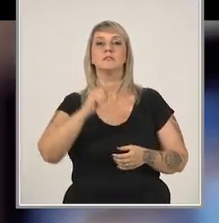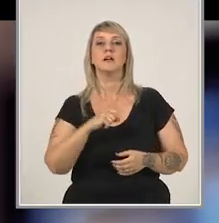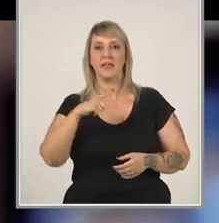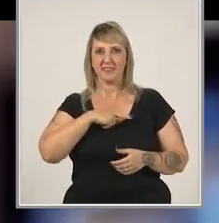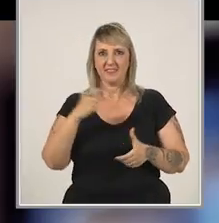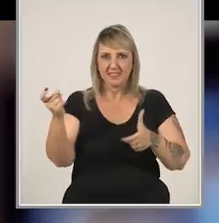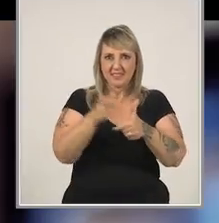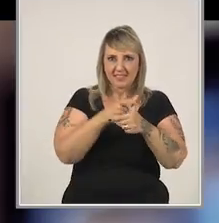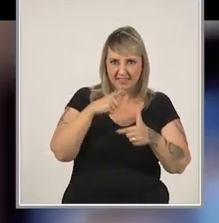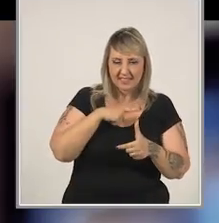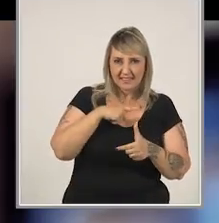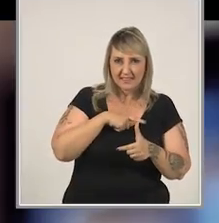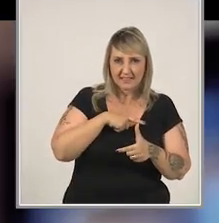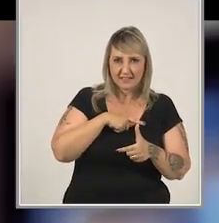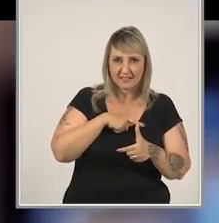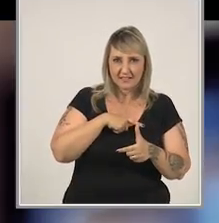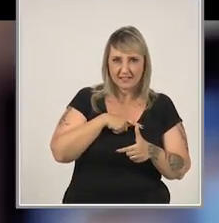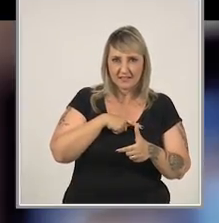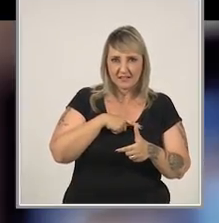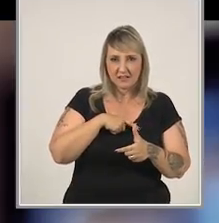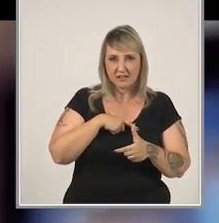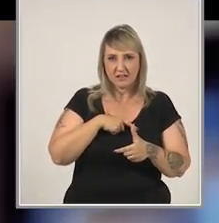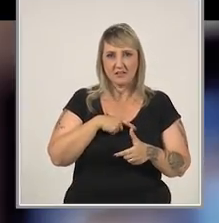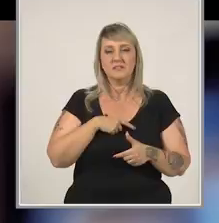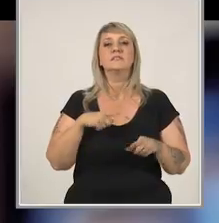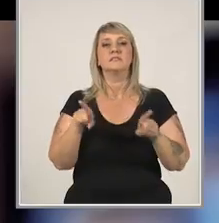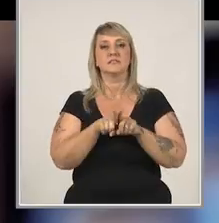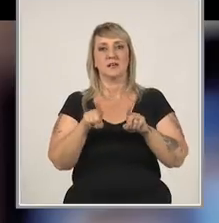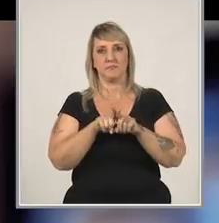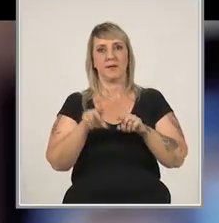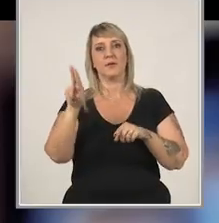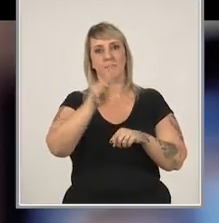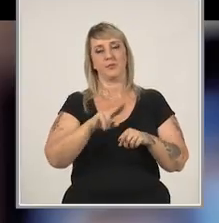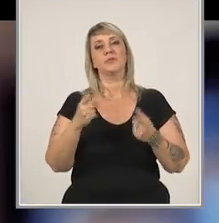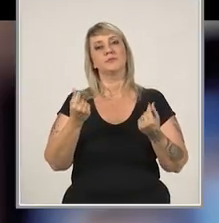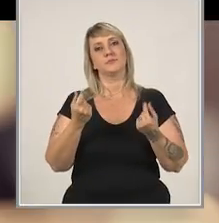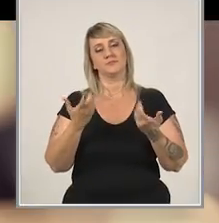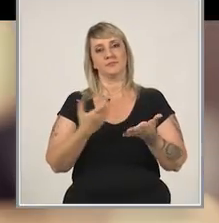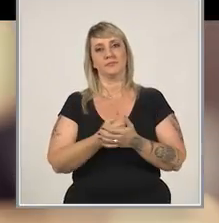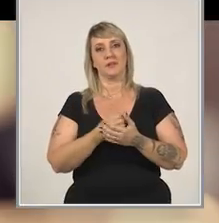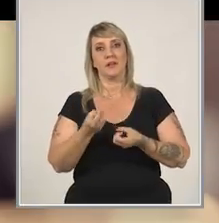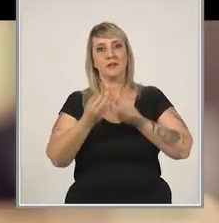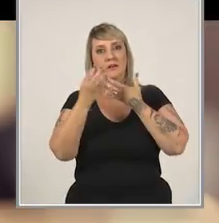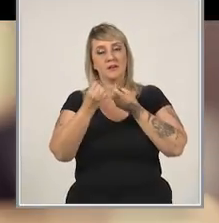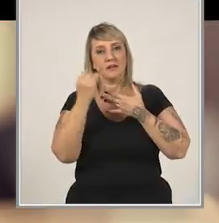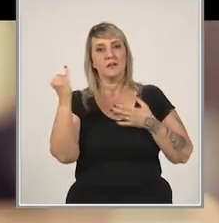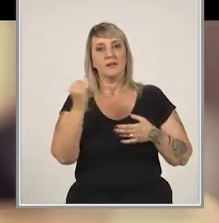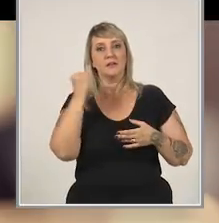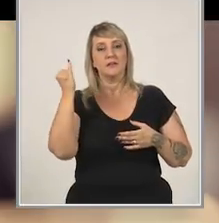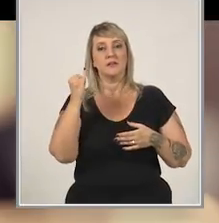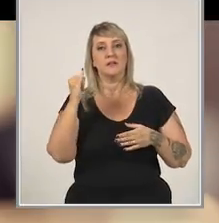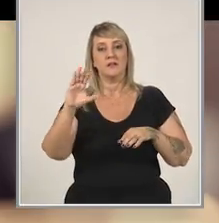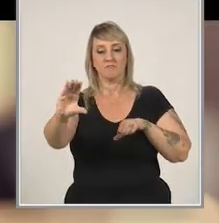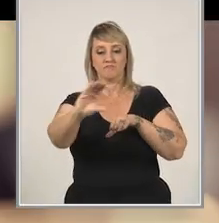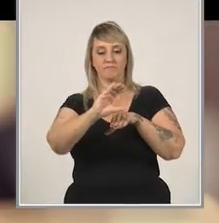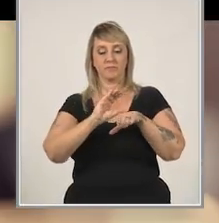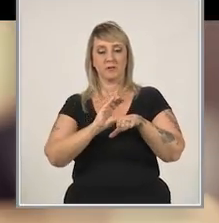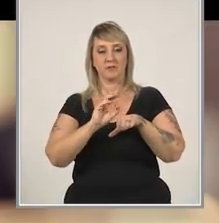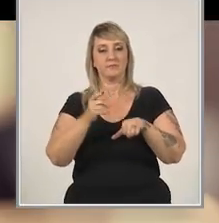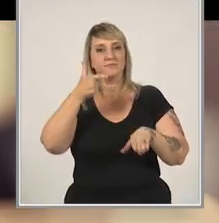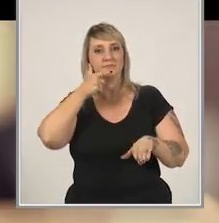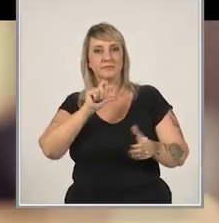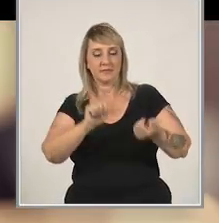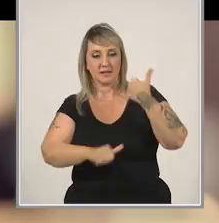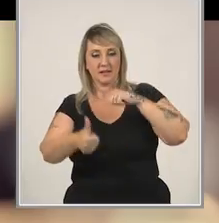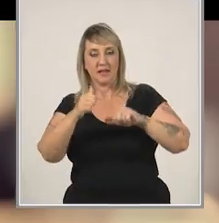importante, tem dívidas. Os endividamentos sobre a empresa também consomem capital. Essas informações são importantes para os investidores